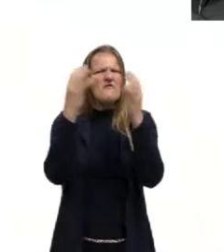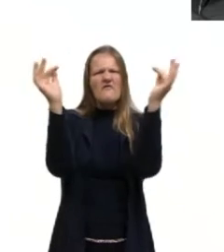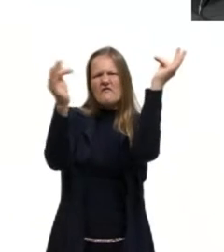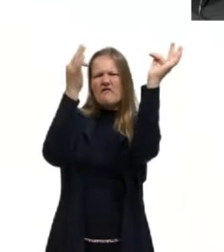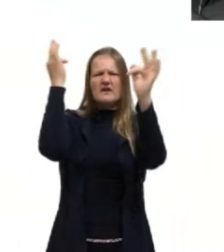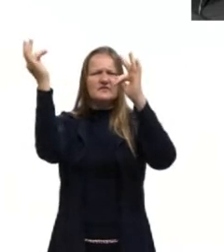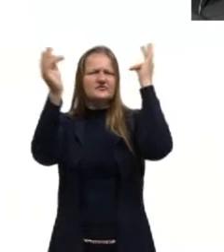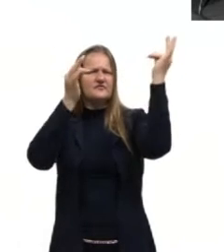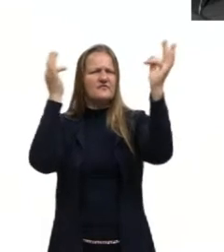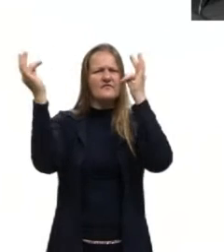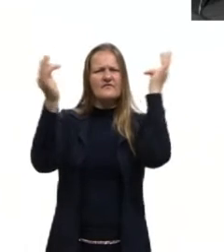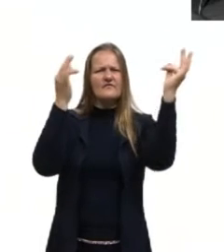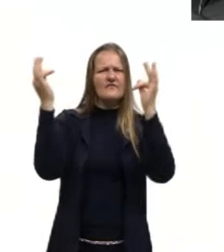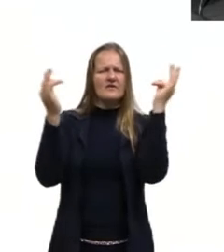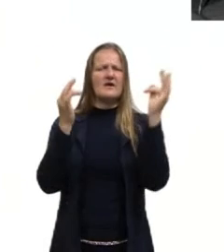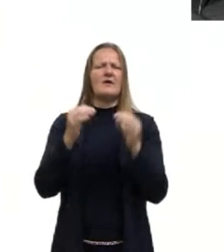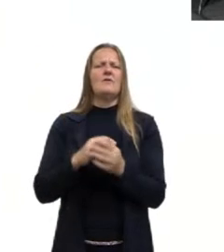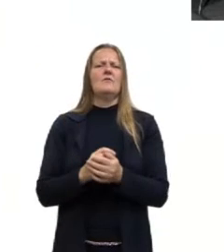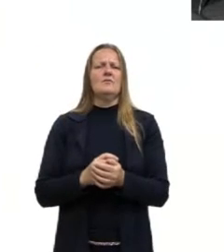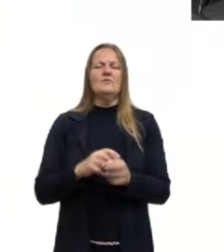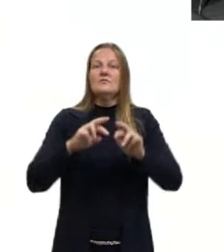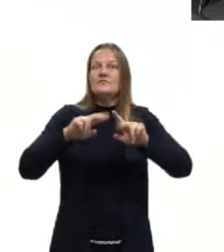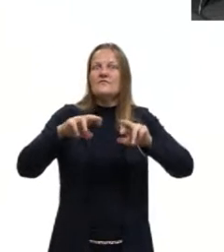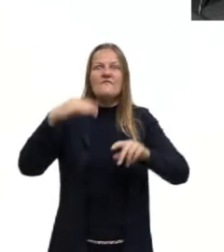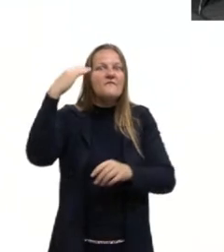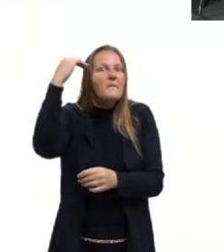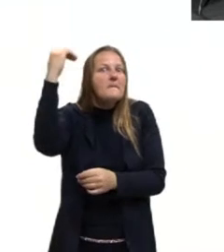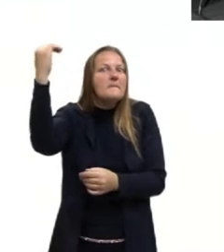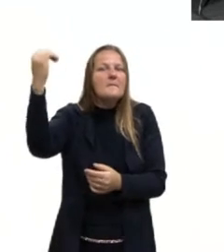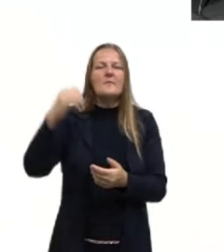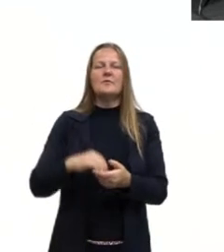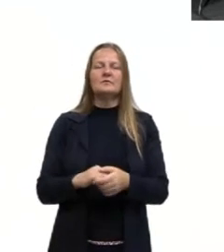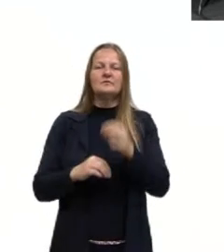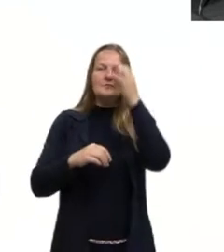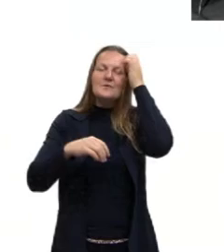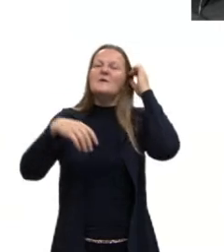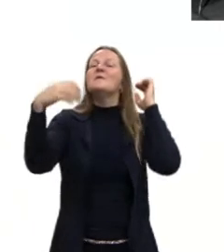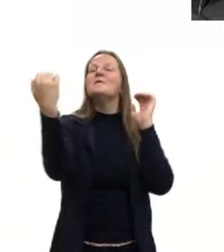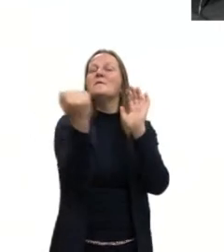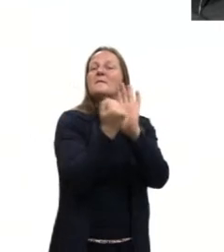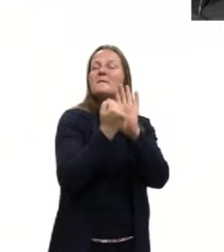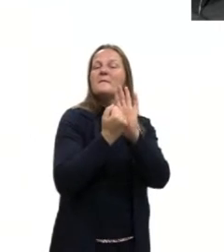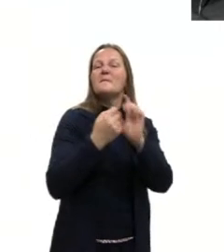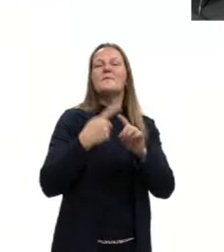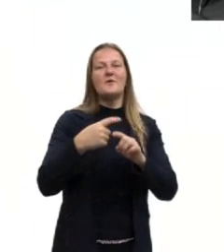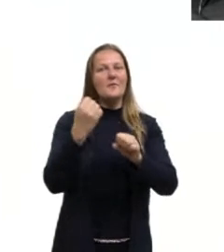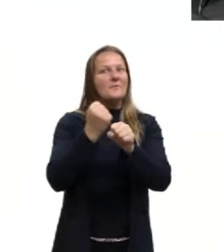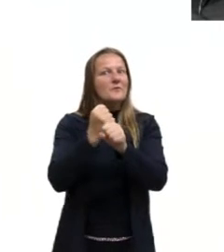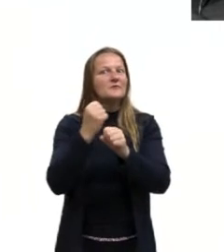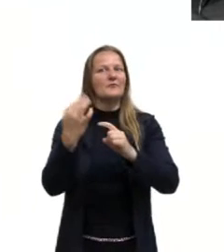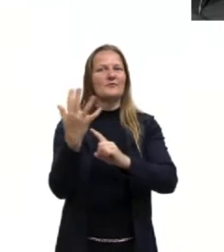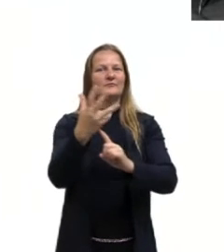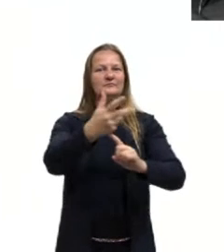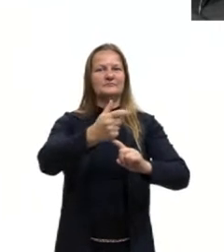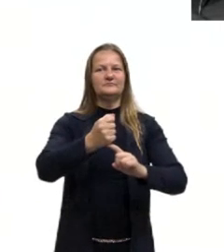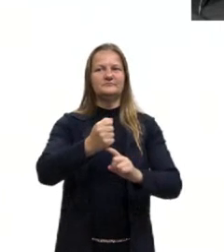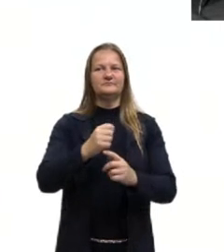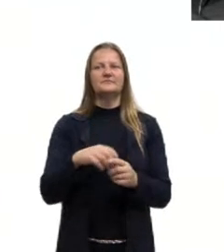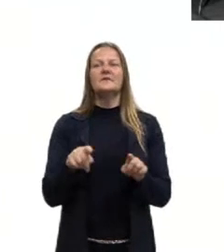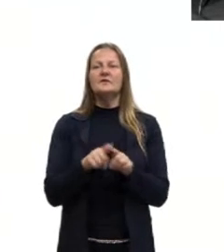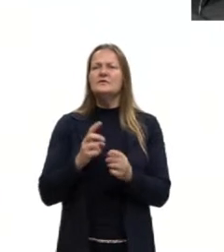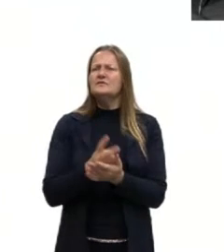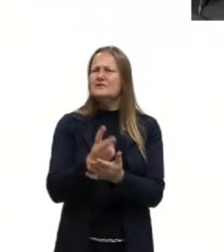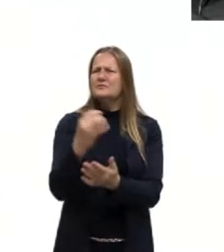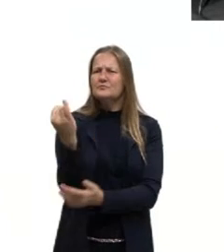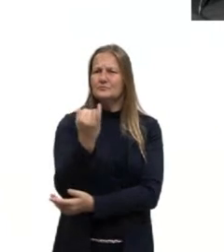acontecimentos no cenário cultural que impactam diretamente na produção artística. E é sempre